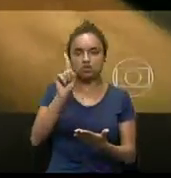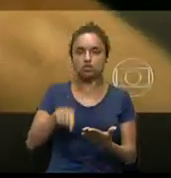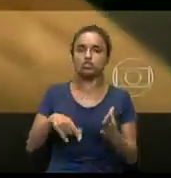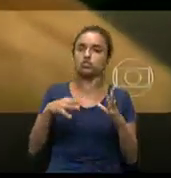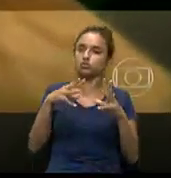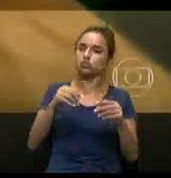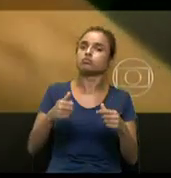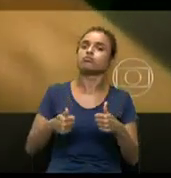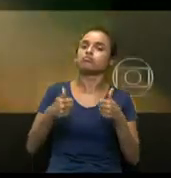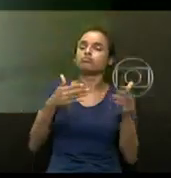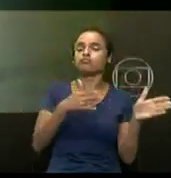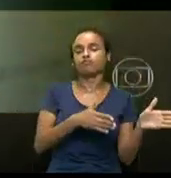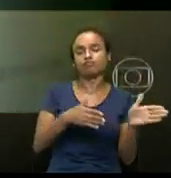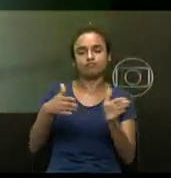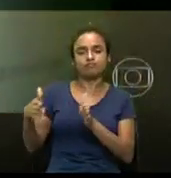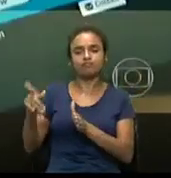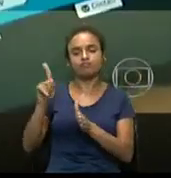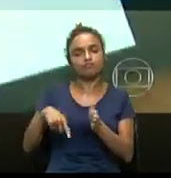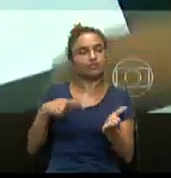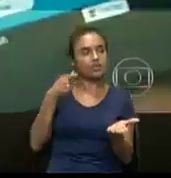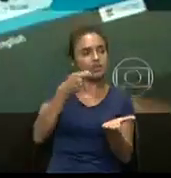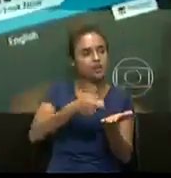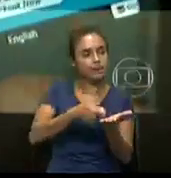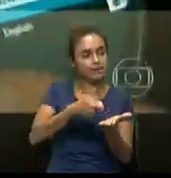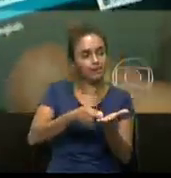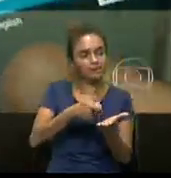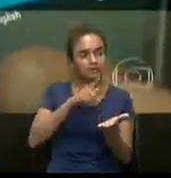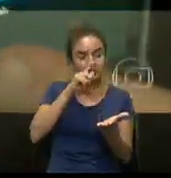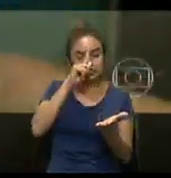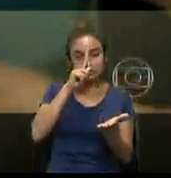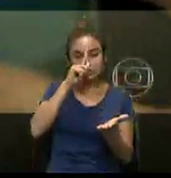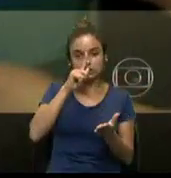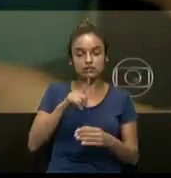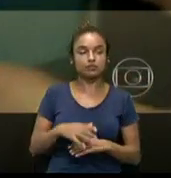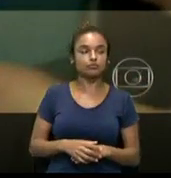concordam é que é um investimento de alto risco.